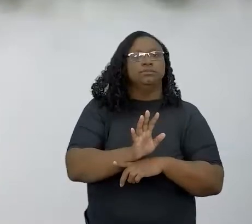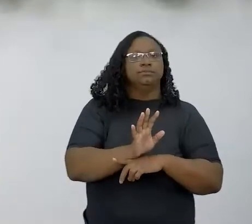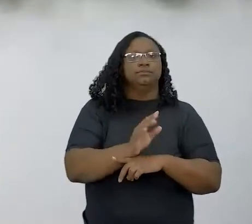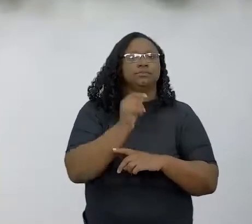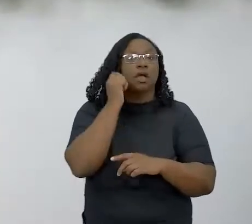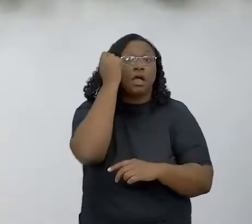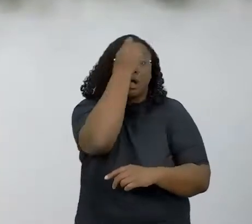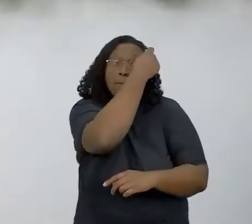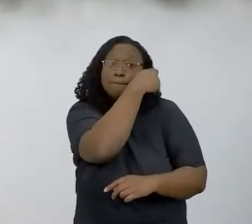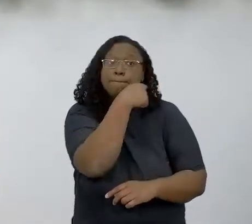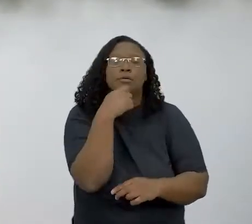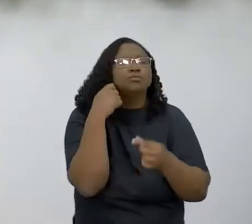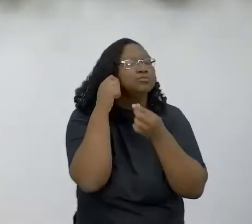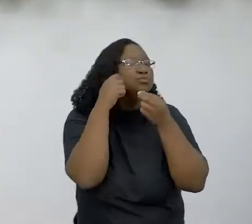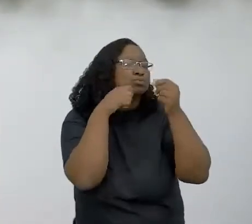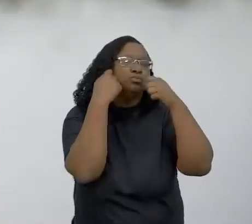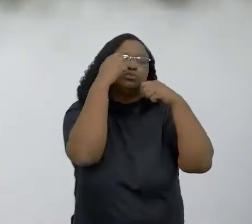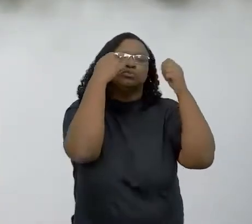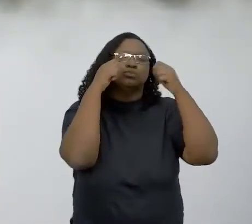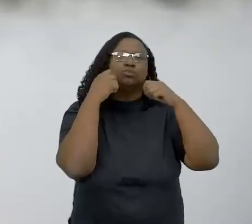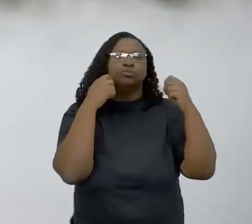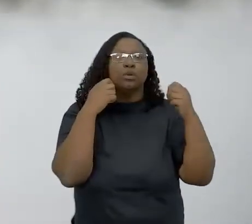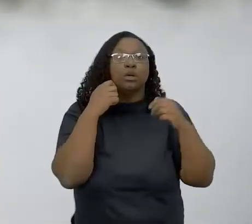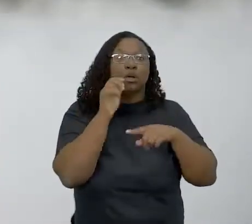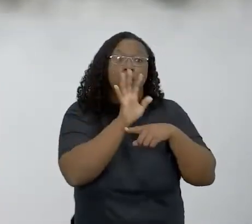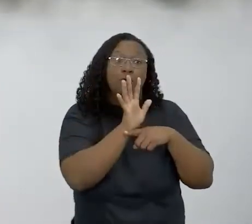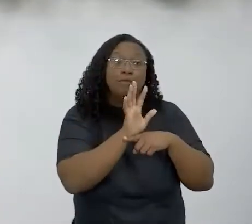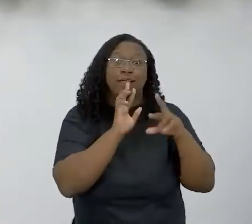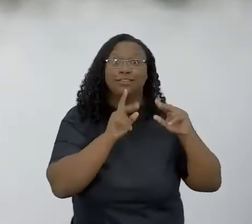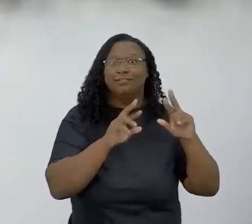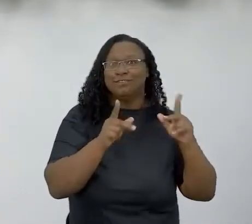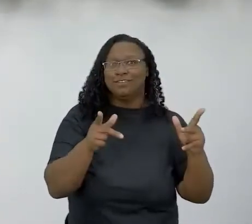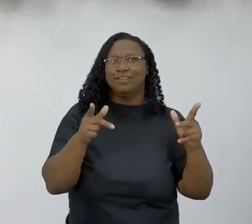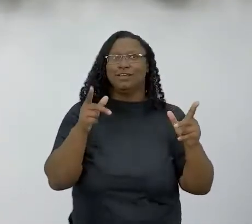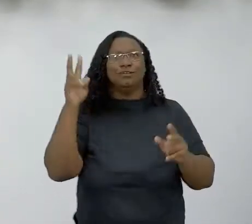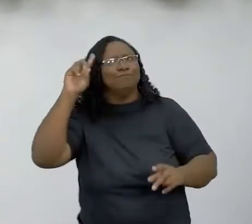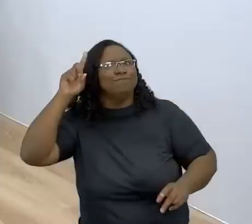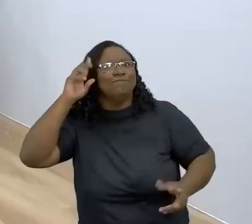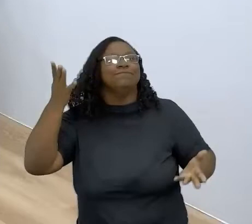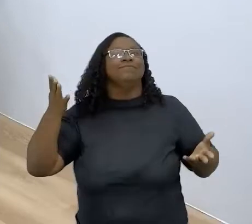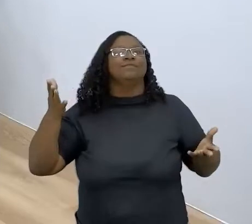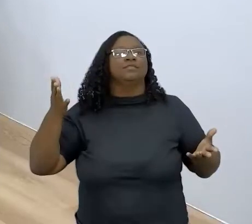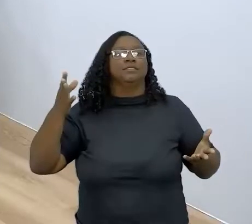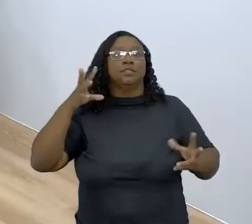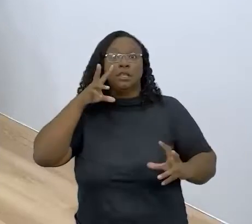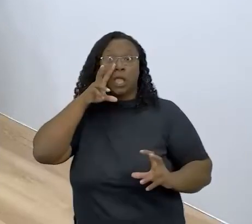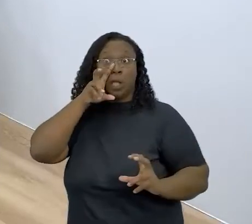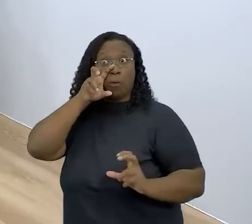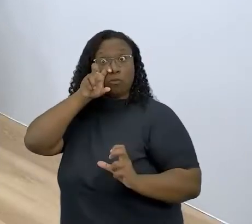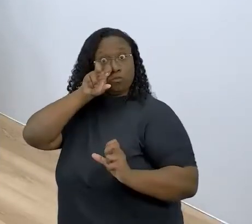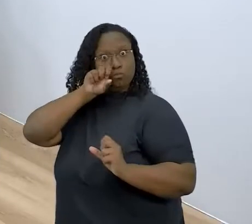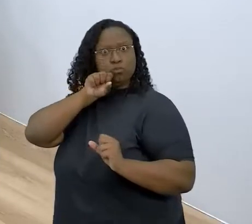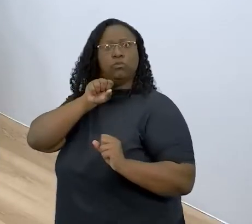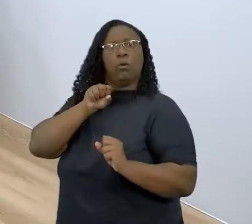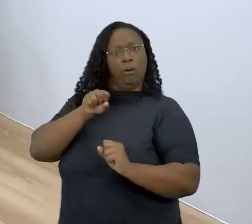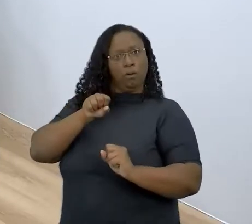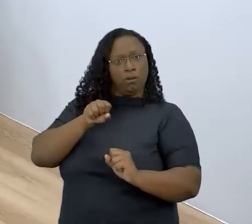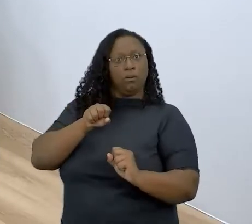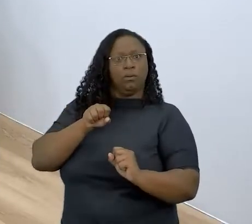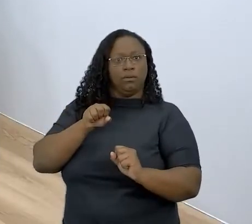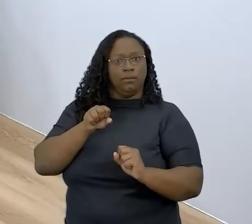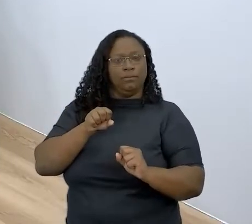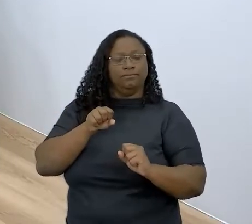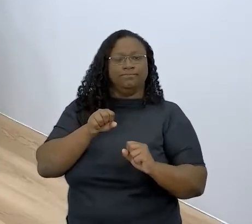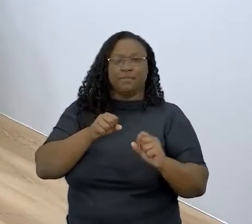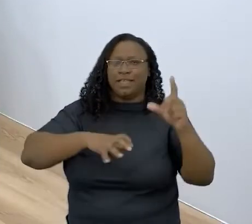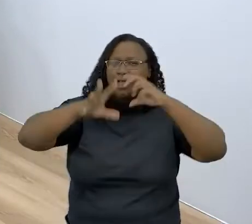automaquiagem, que a maquiagem do vídeo é diferente da maquiagem que a gente usa no dia a dia. É verdade, é mais forte, né? Pois é. Então, assim, eu tive que aprender muitas